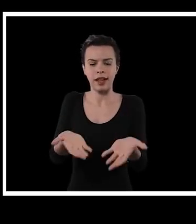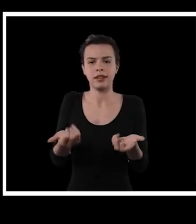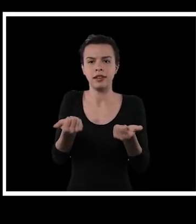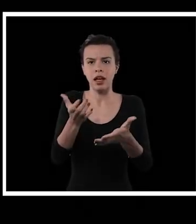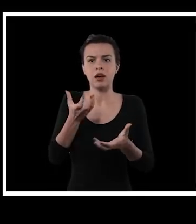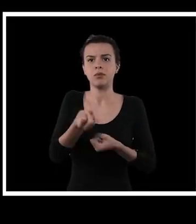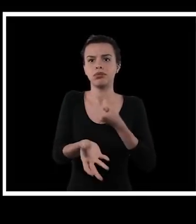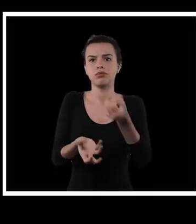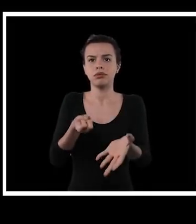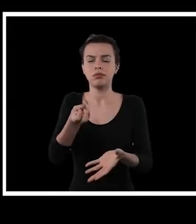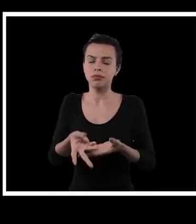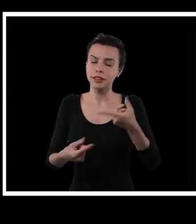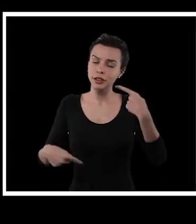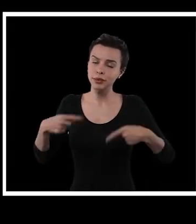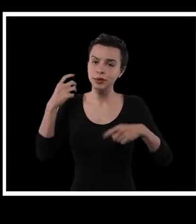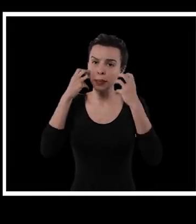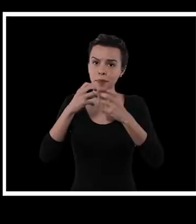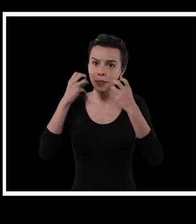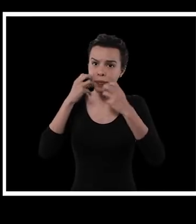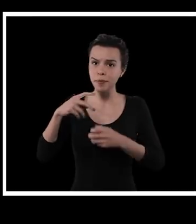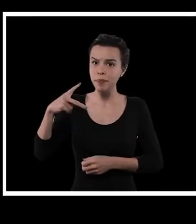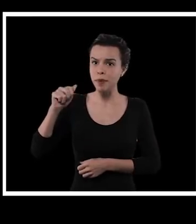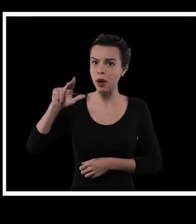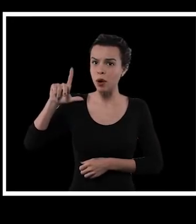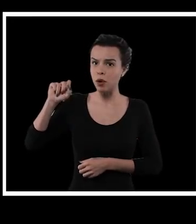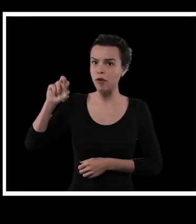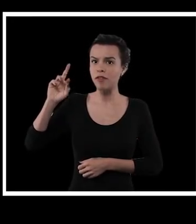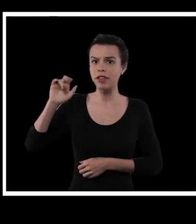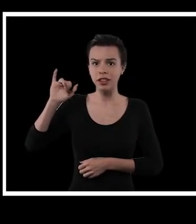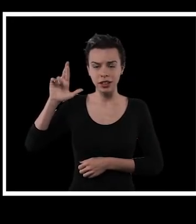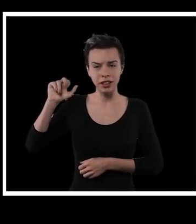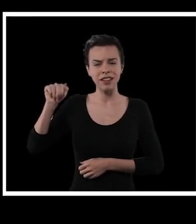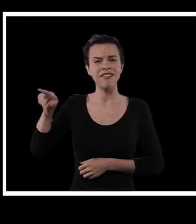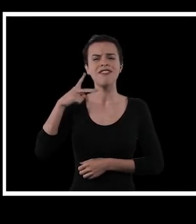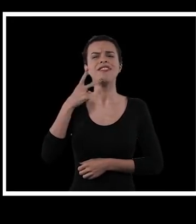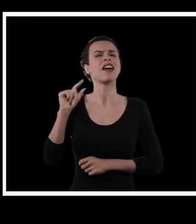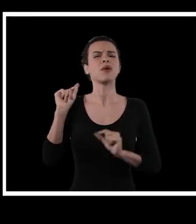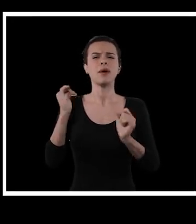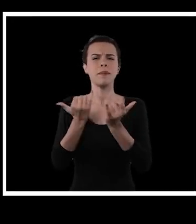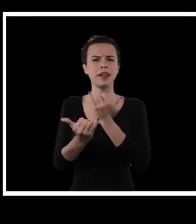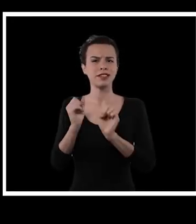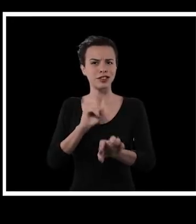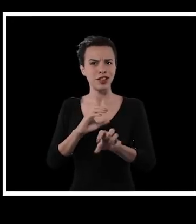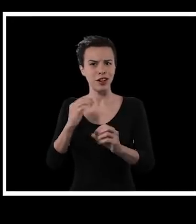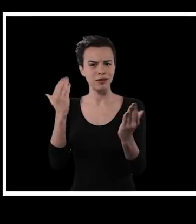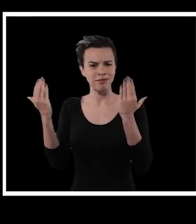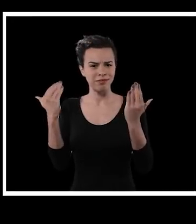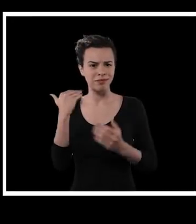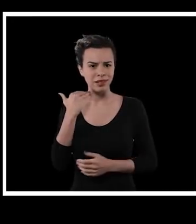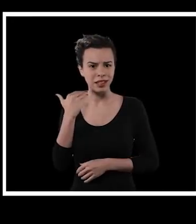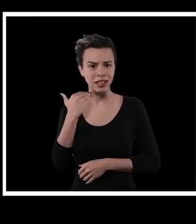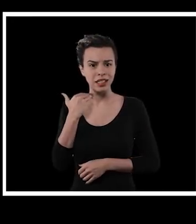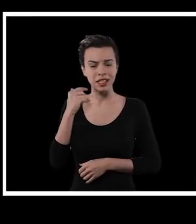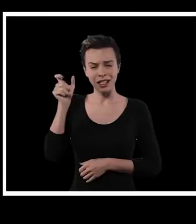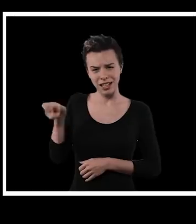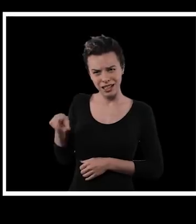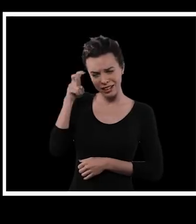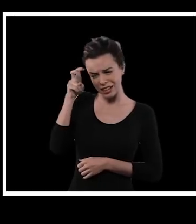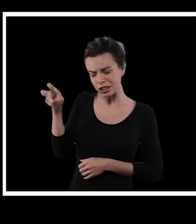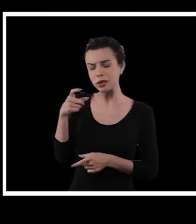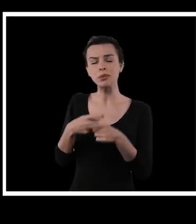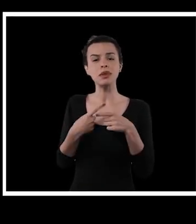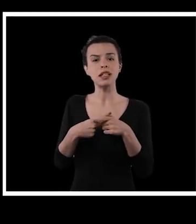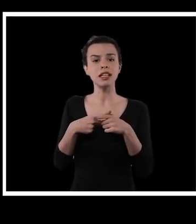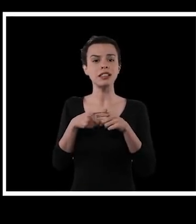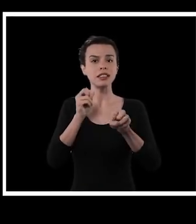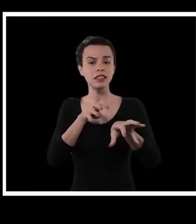vai logo para as discussões do Paulo Freire. O Paulo Freire falava disso quando ele falava do ensino bancário. E a inteligência de Paulo Freire é tão grande,